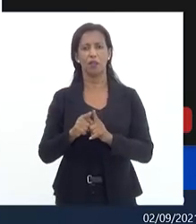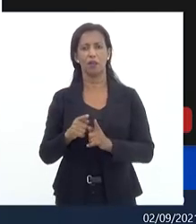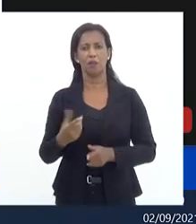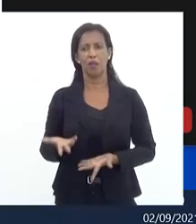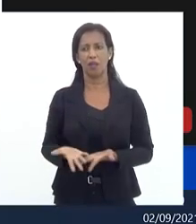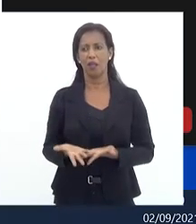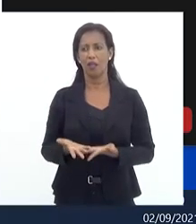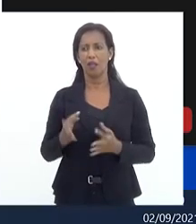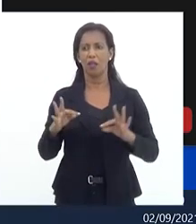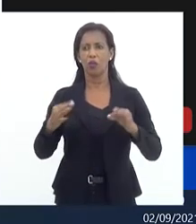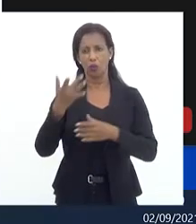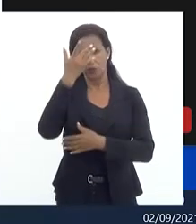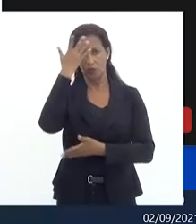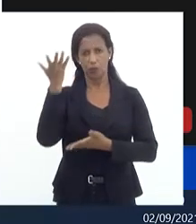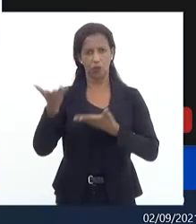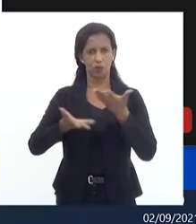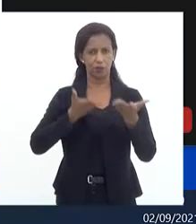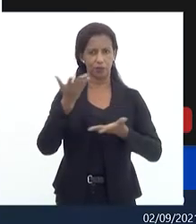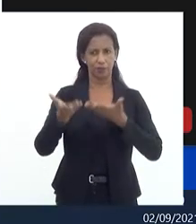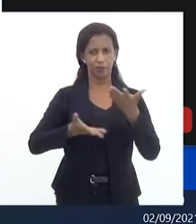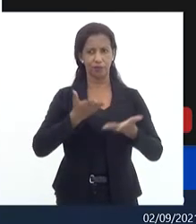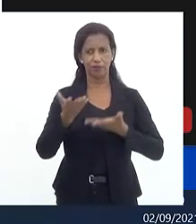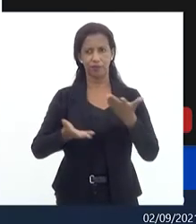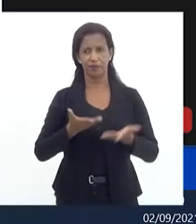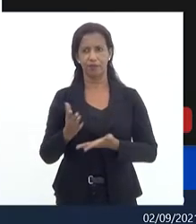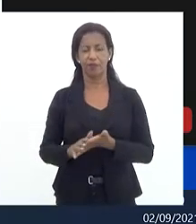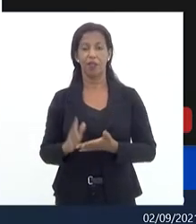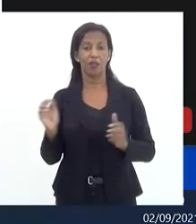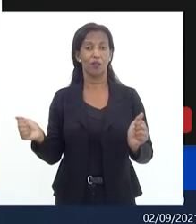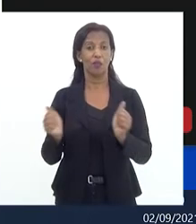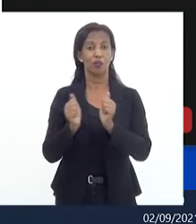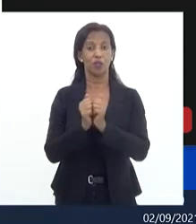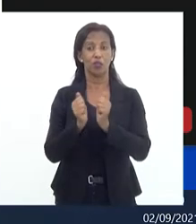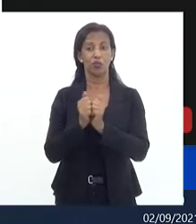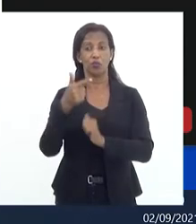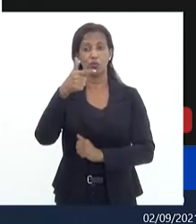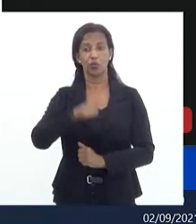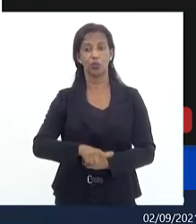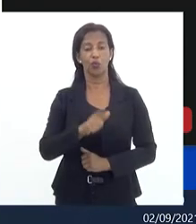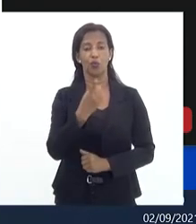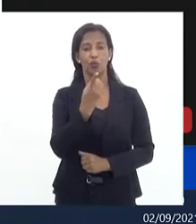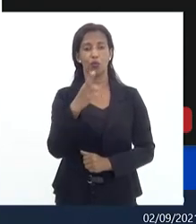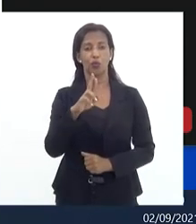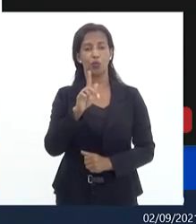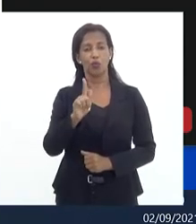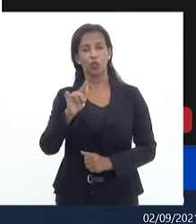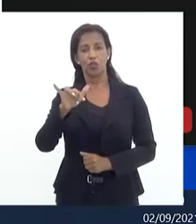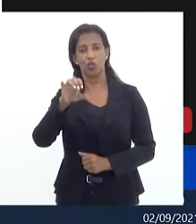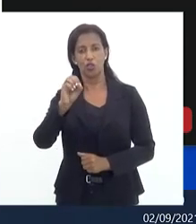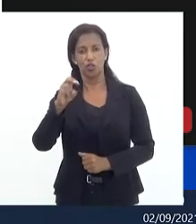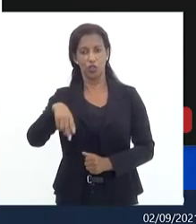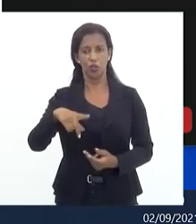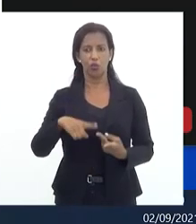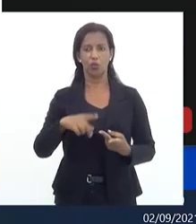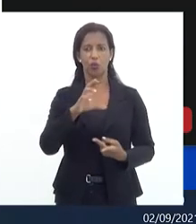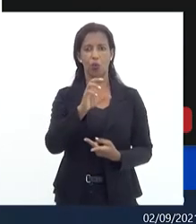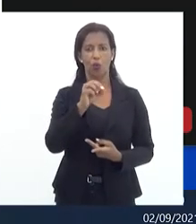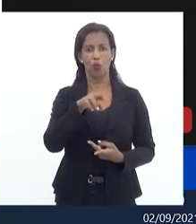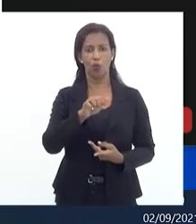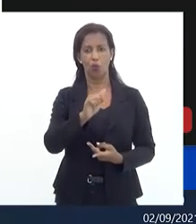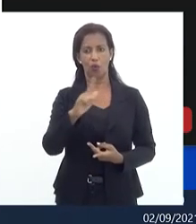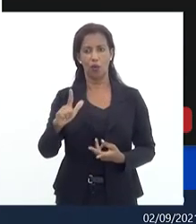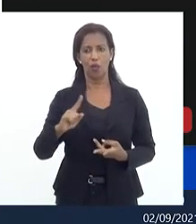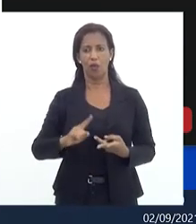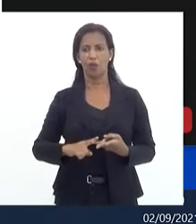a gente tem muitas coisas a tratar a gente vai estar junto de novo aí com o doutor Gilson o doutor Gilson o doutor